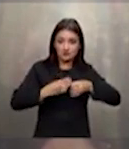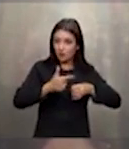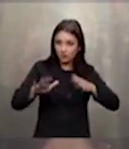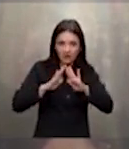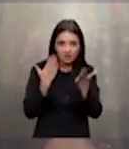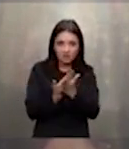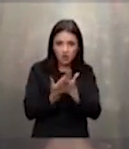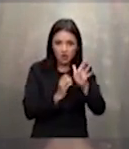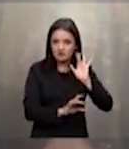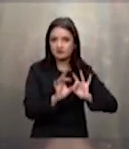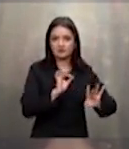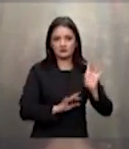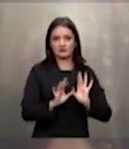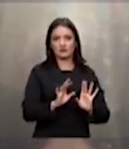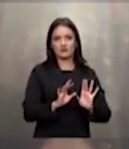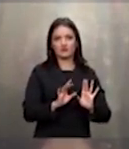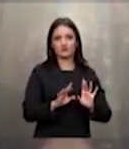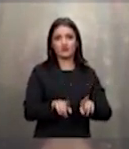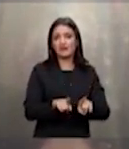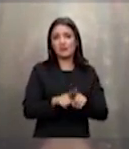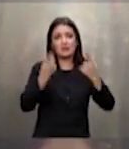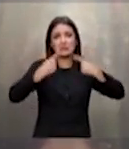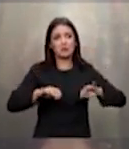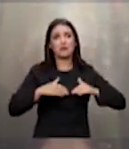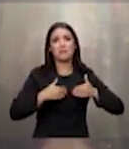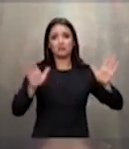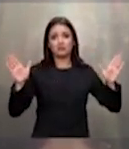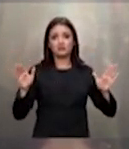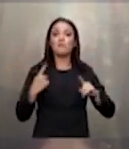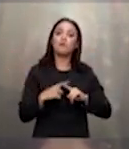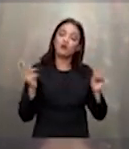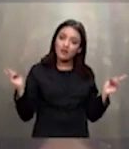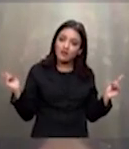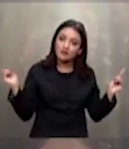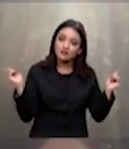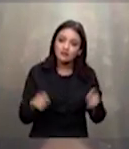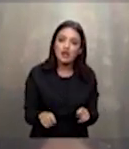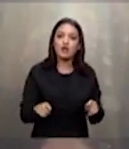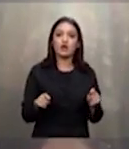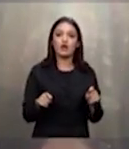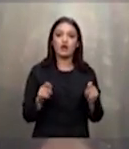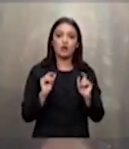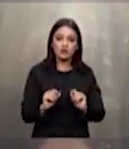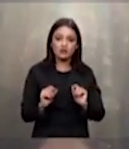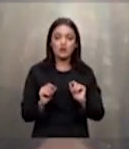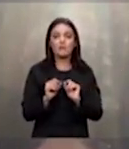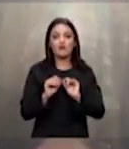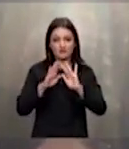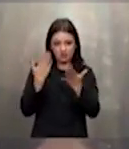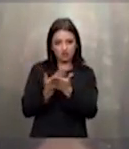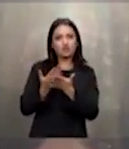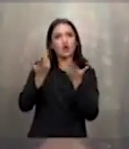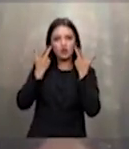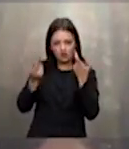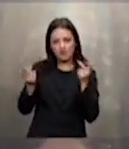especiais e elas nem devem ser promovidas né porque há possibilidade é viável escolarizar na escola